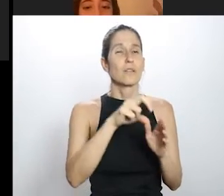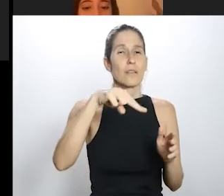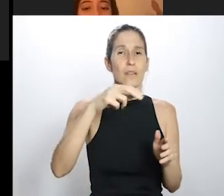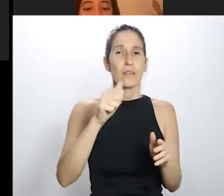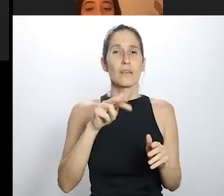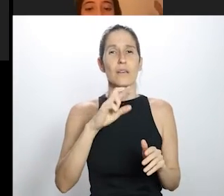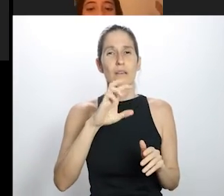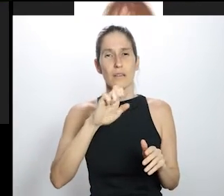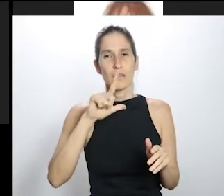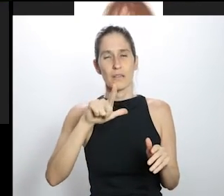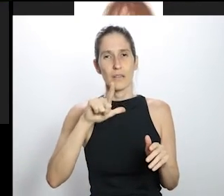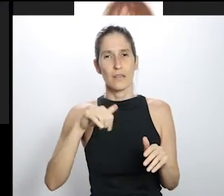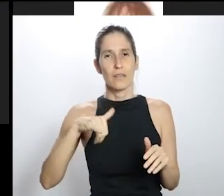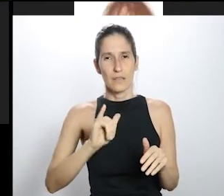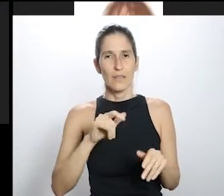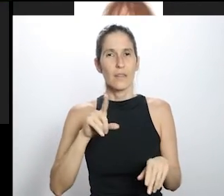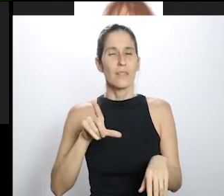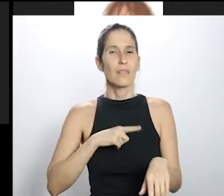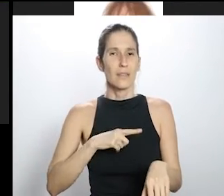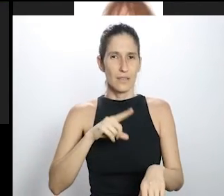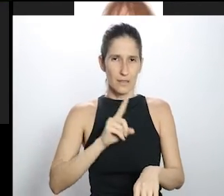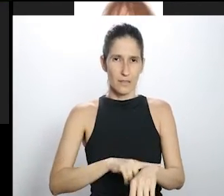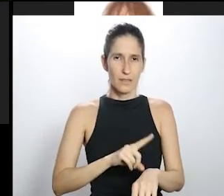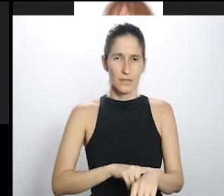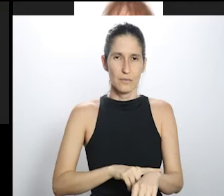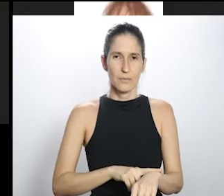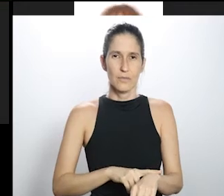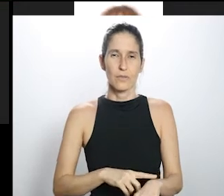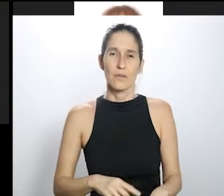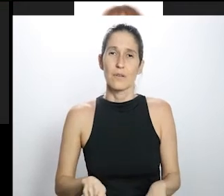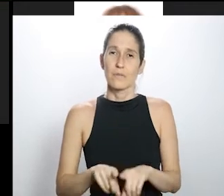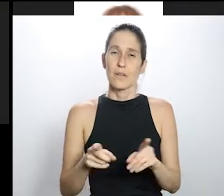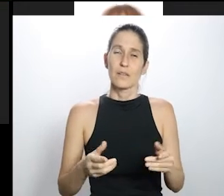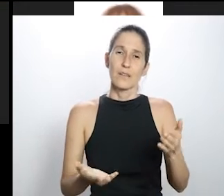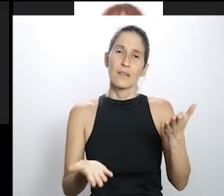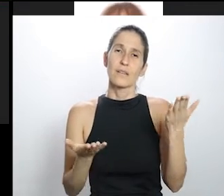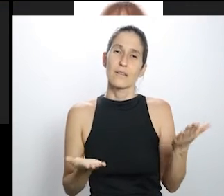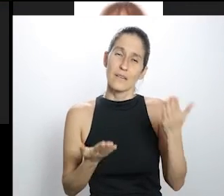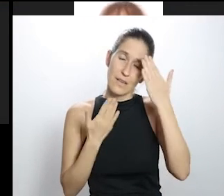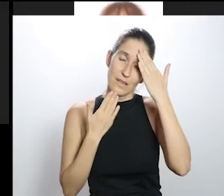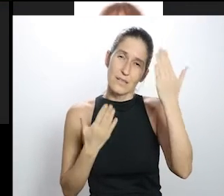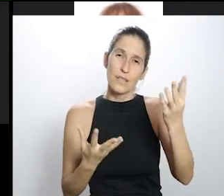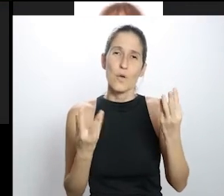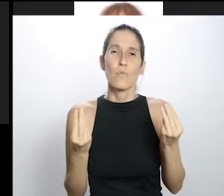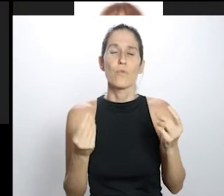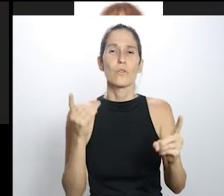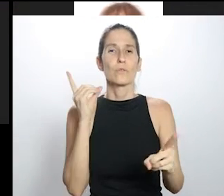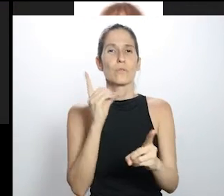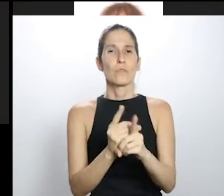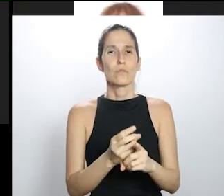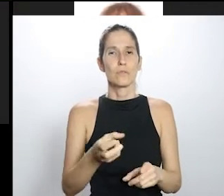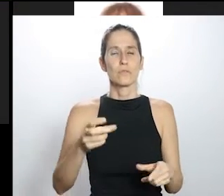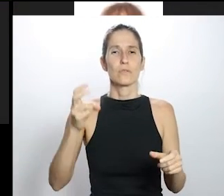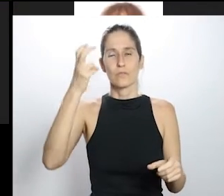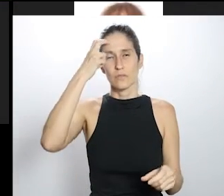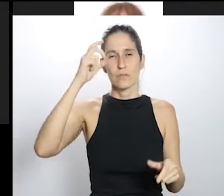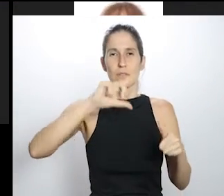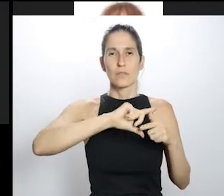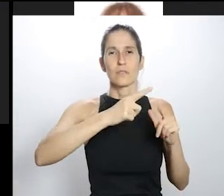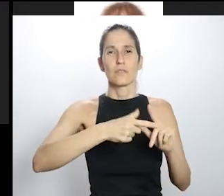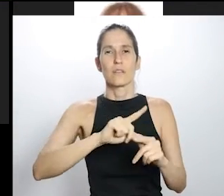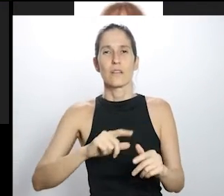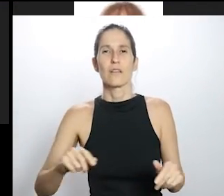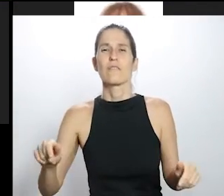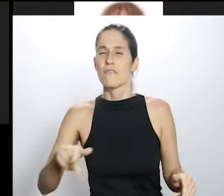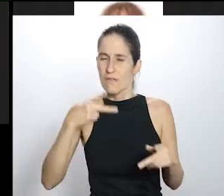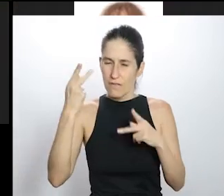tem, mas eu queria agradecer demais a iniciativa do Encontro de Culturas Tradicionais, que segurou a onda e